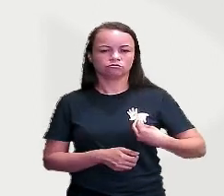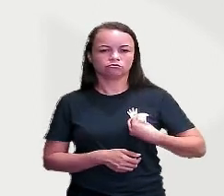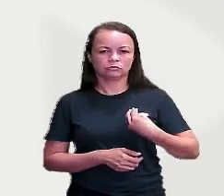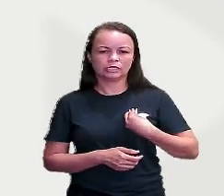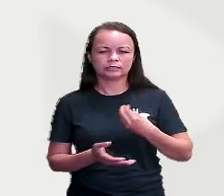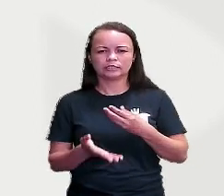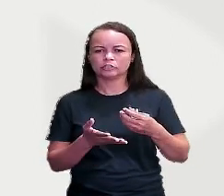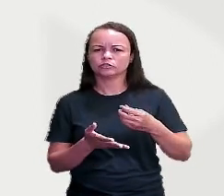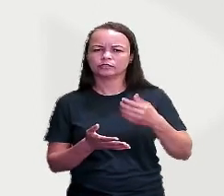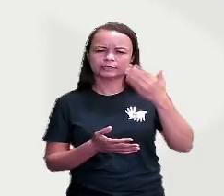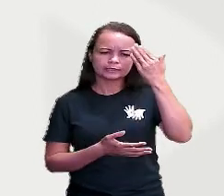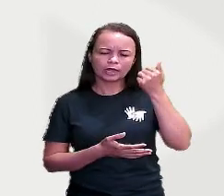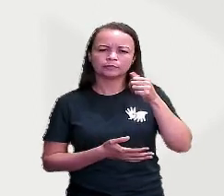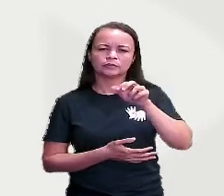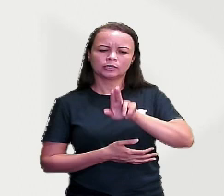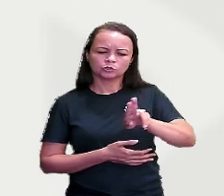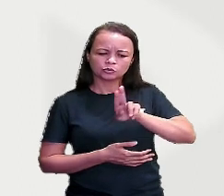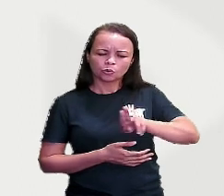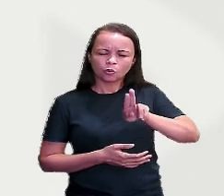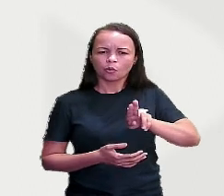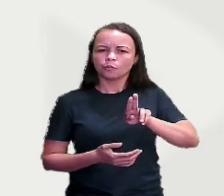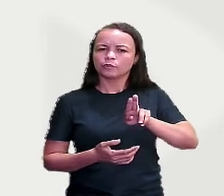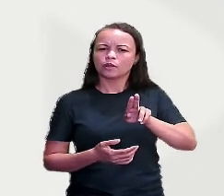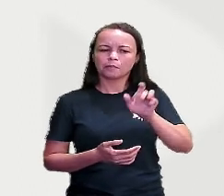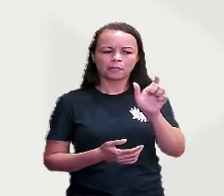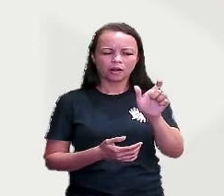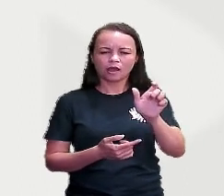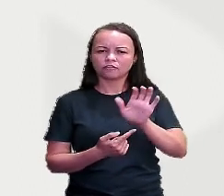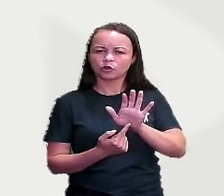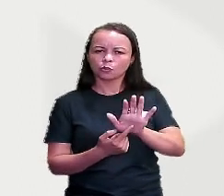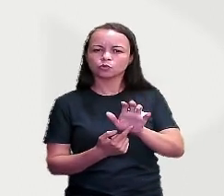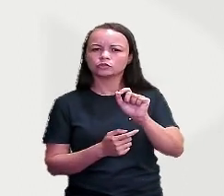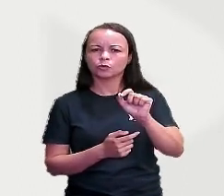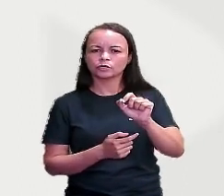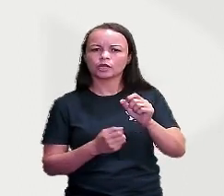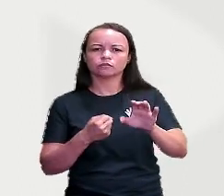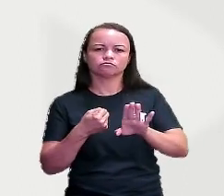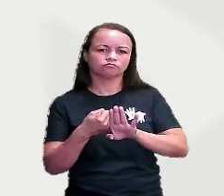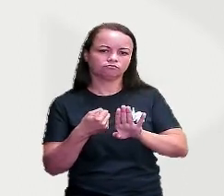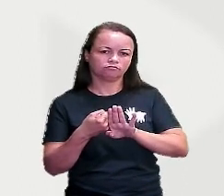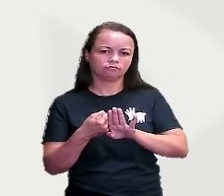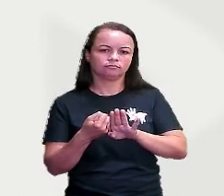existe e tem um nome, a palavra que eu uso para representar é o substantivo.